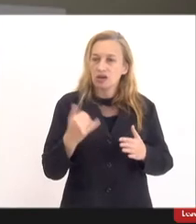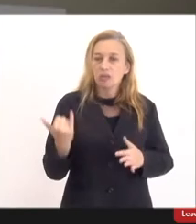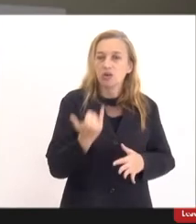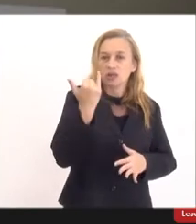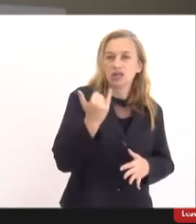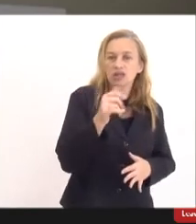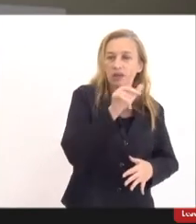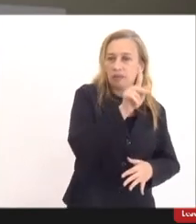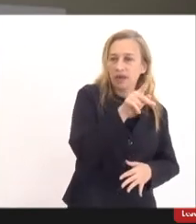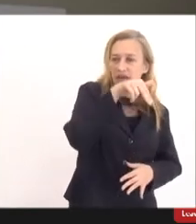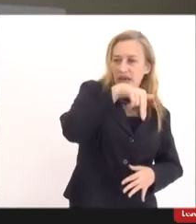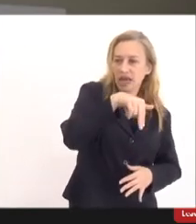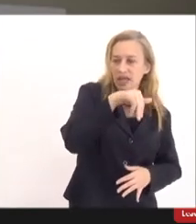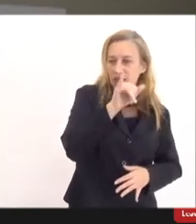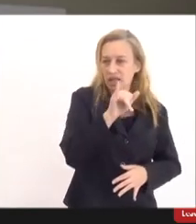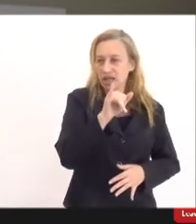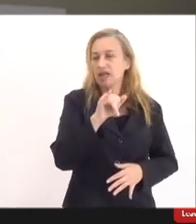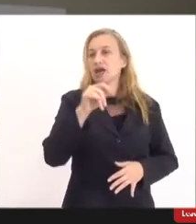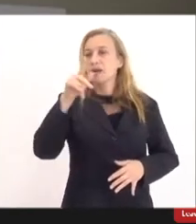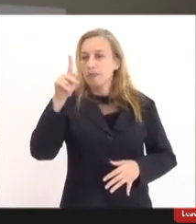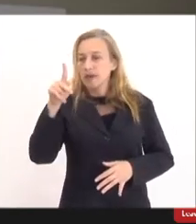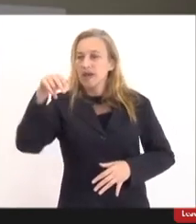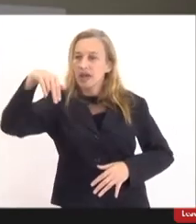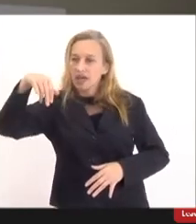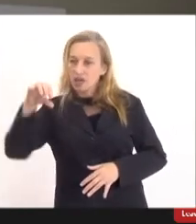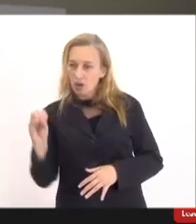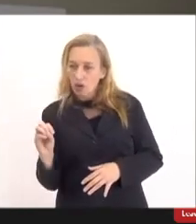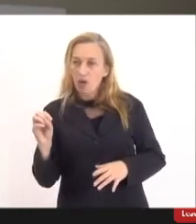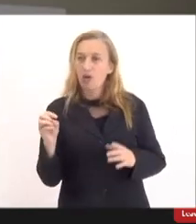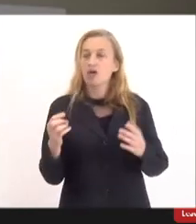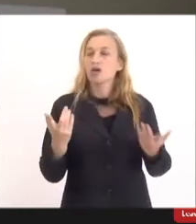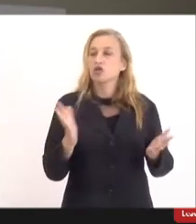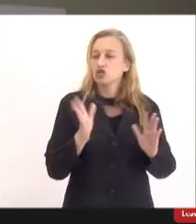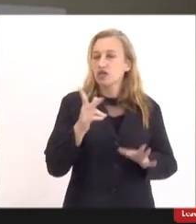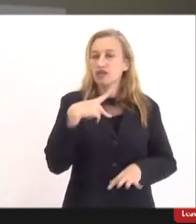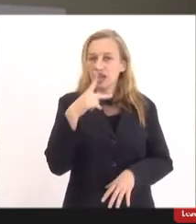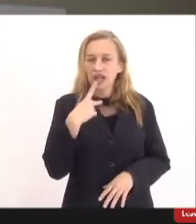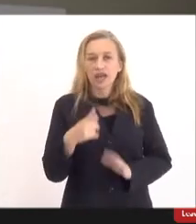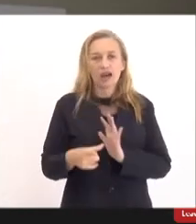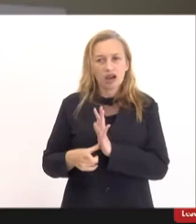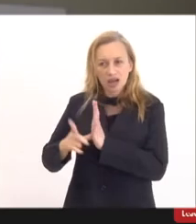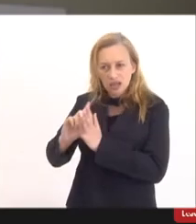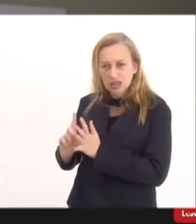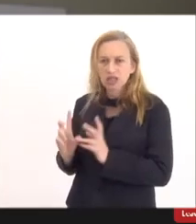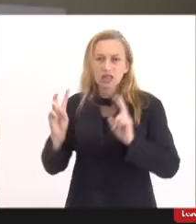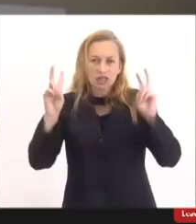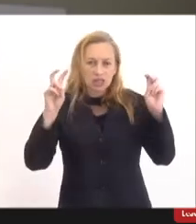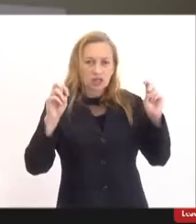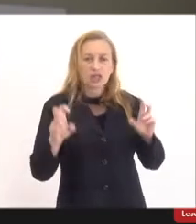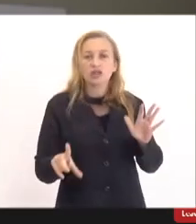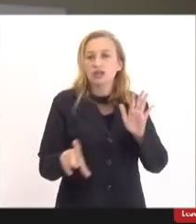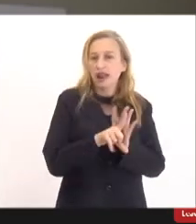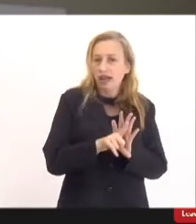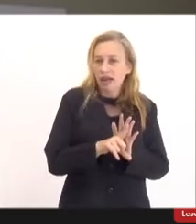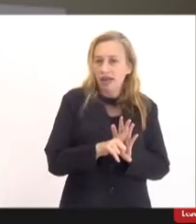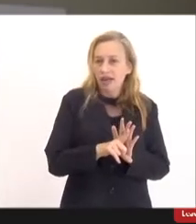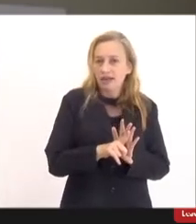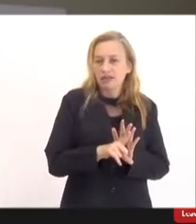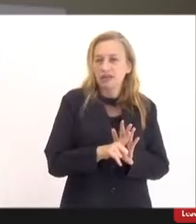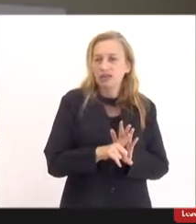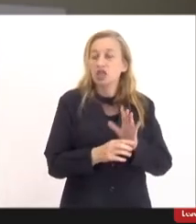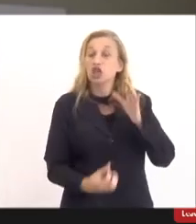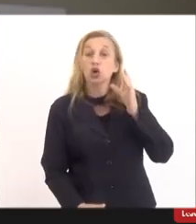PNO. Pela sistemática que eu mencionei anteriormente, essa questão das leis, da lei que